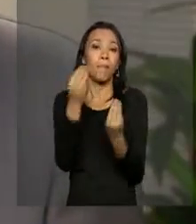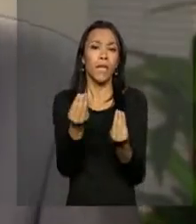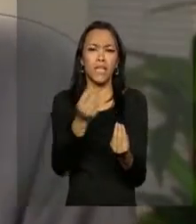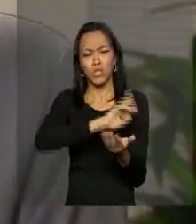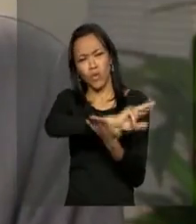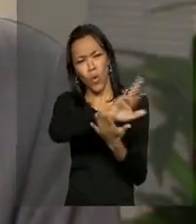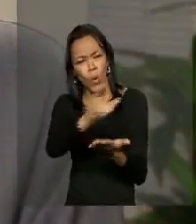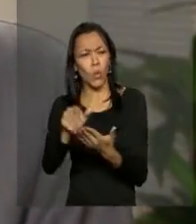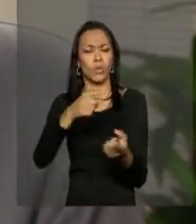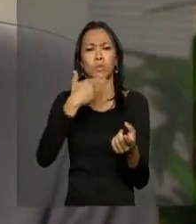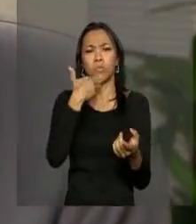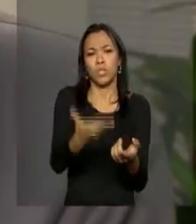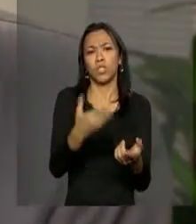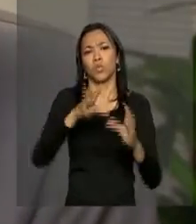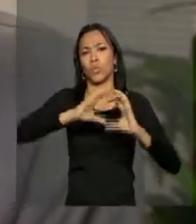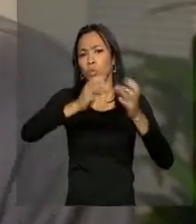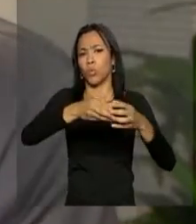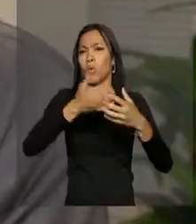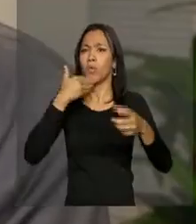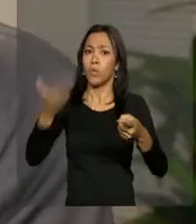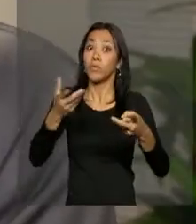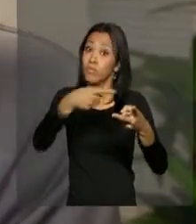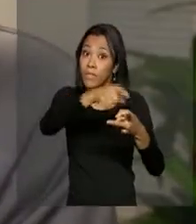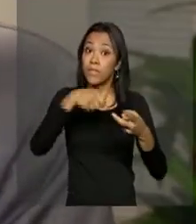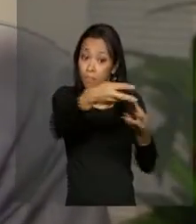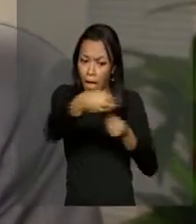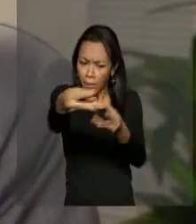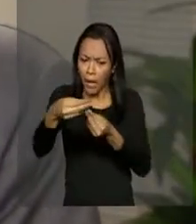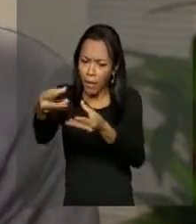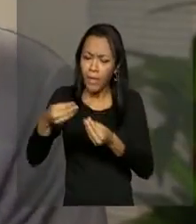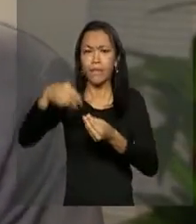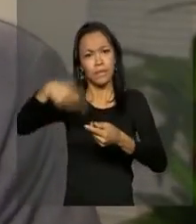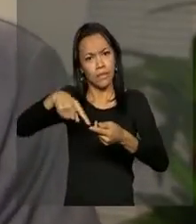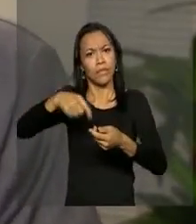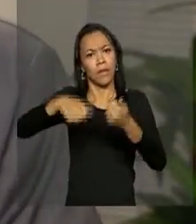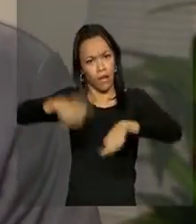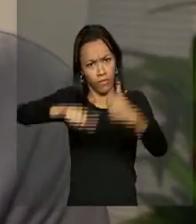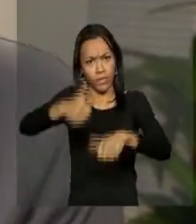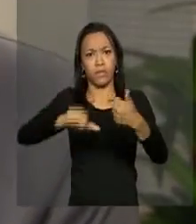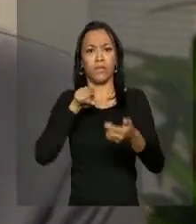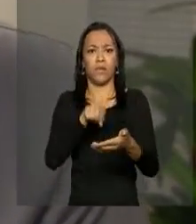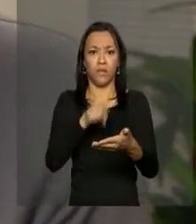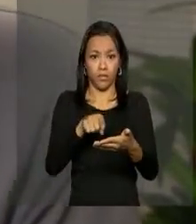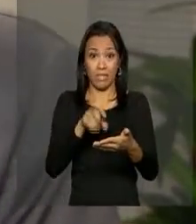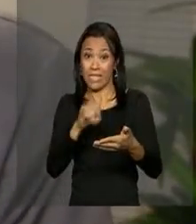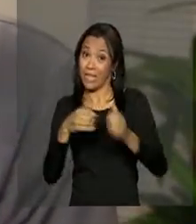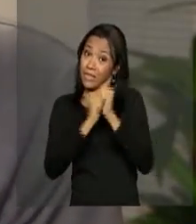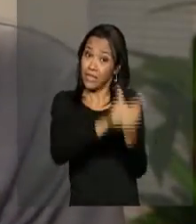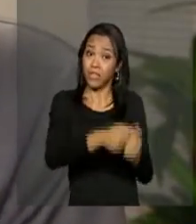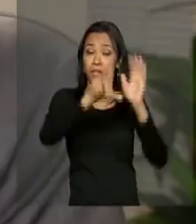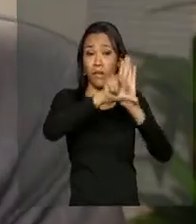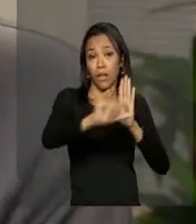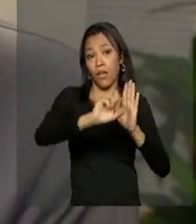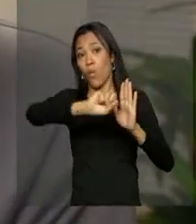populares que foram propostas em relação a esse tema possam ser julgadas a partir desta ação de controle concentrado de constitucionalidade que é a